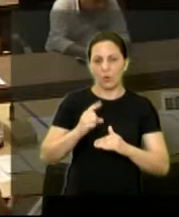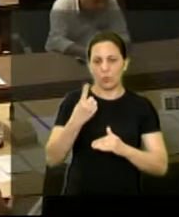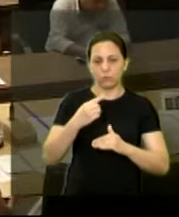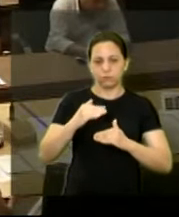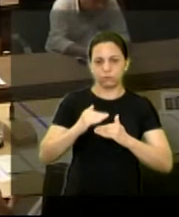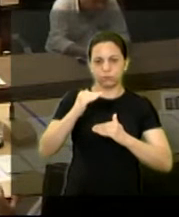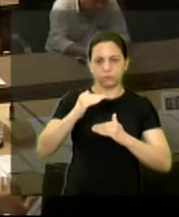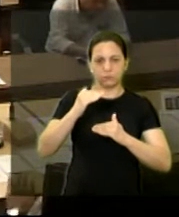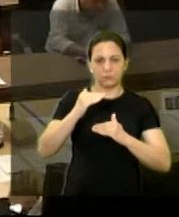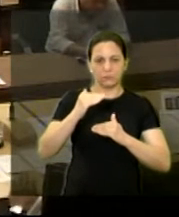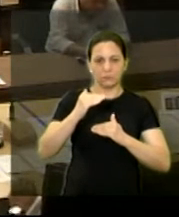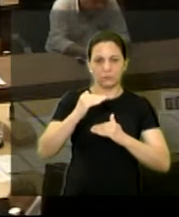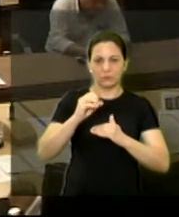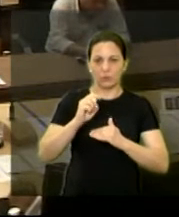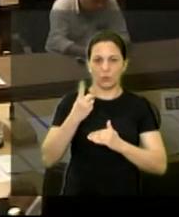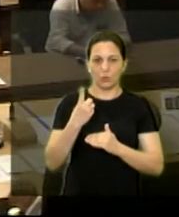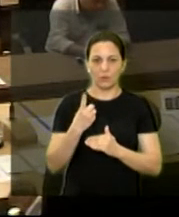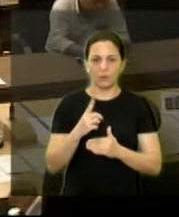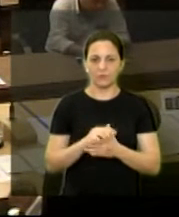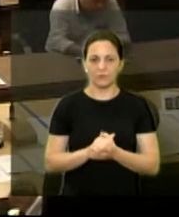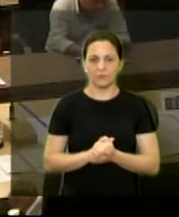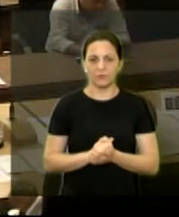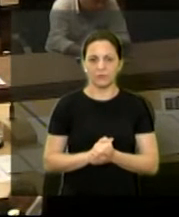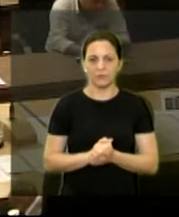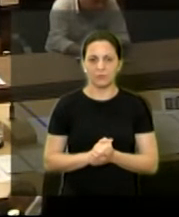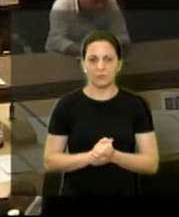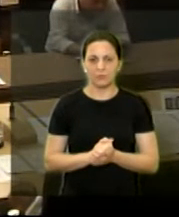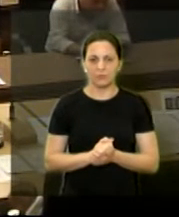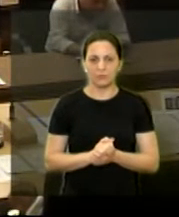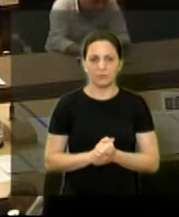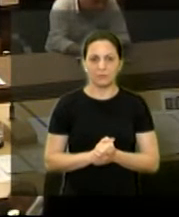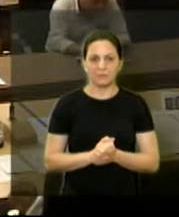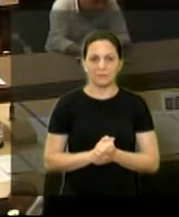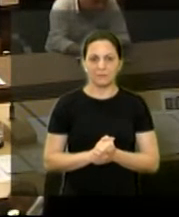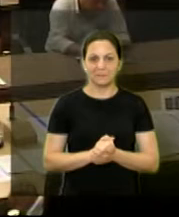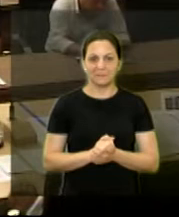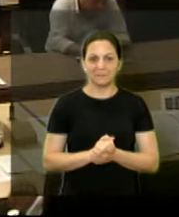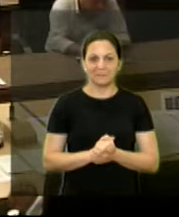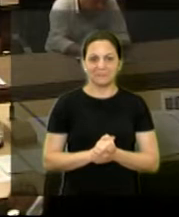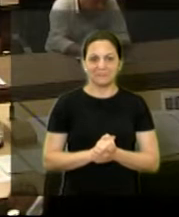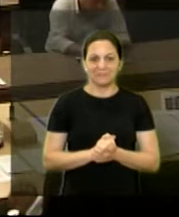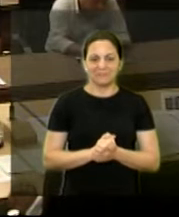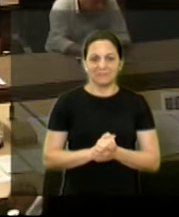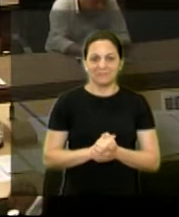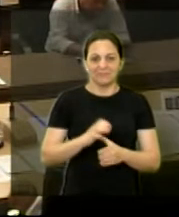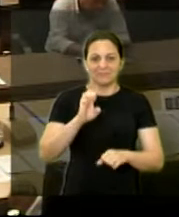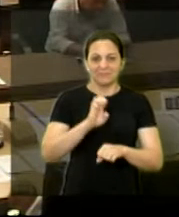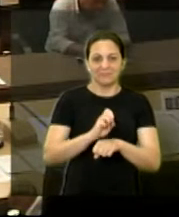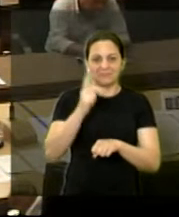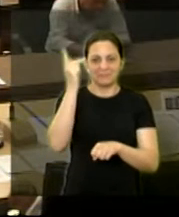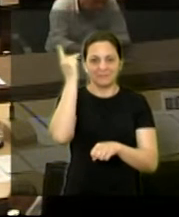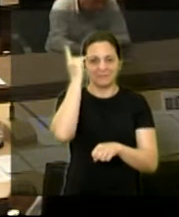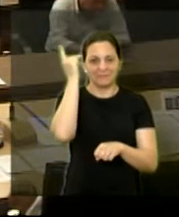essa lei foi aprovada em função da constituição do estado de São Paulo